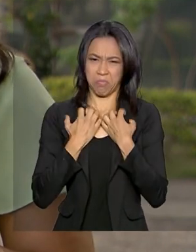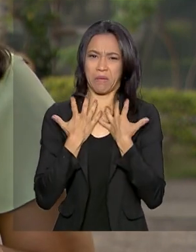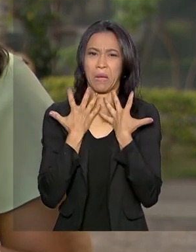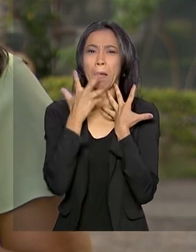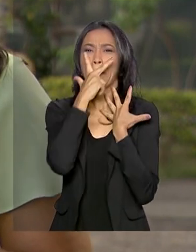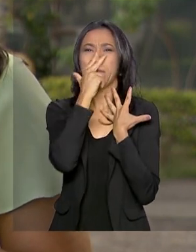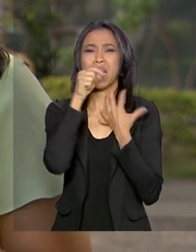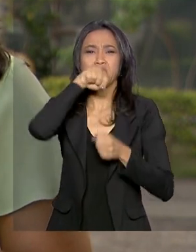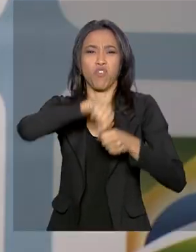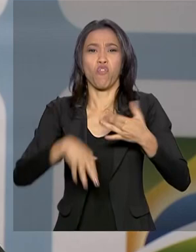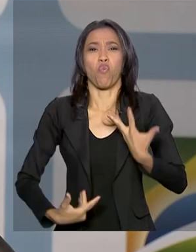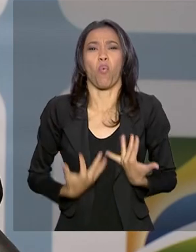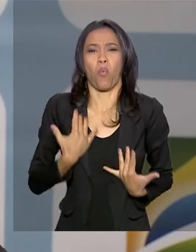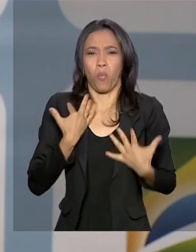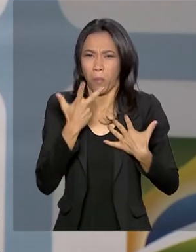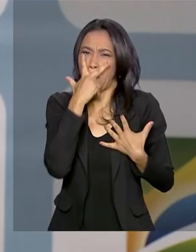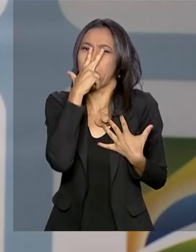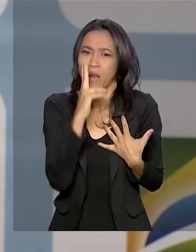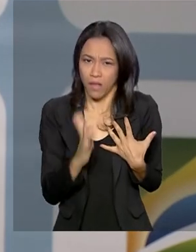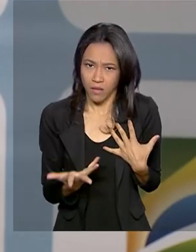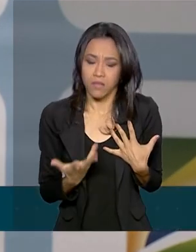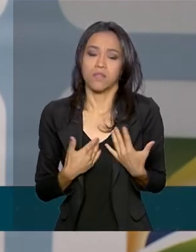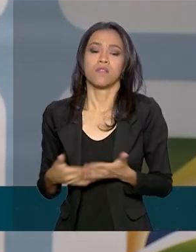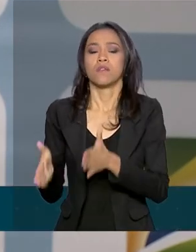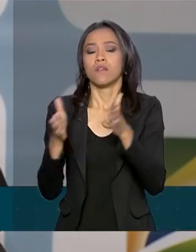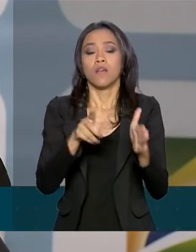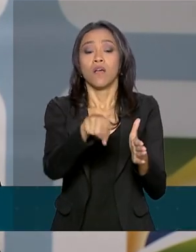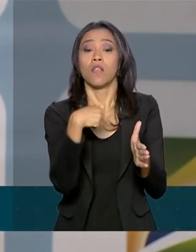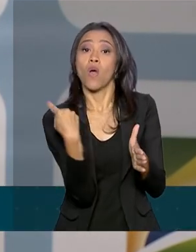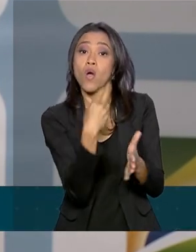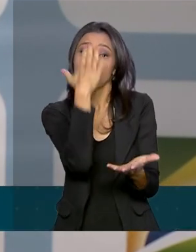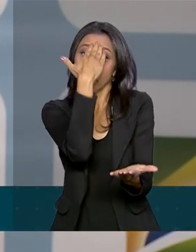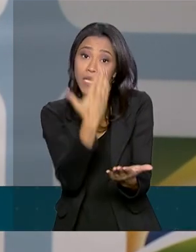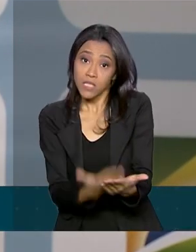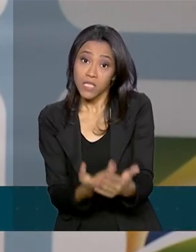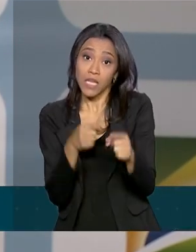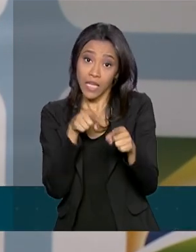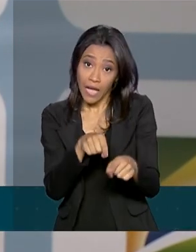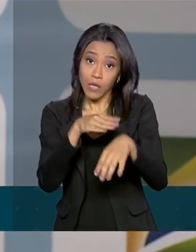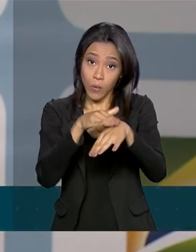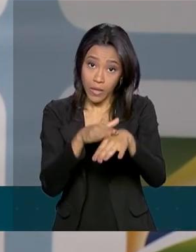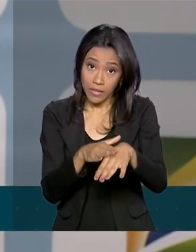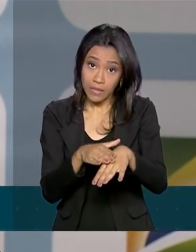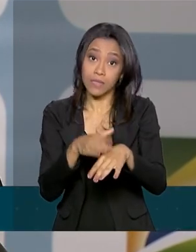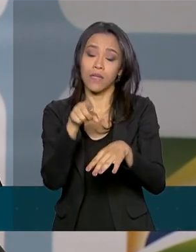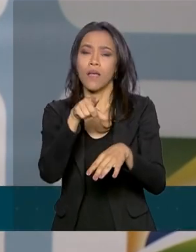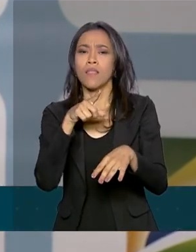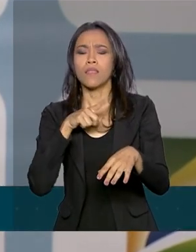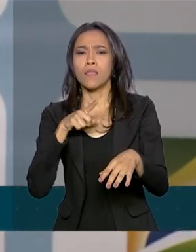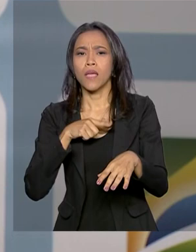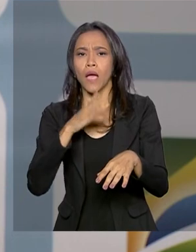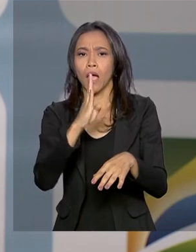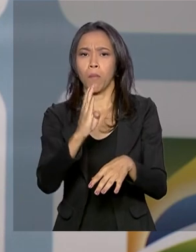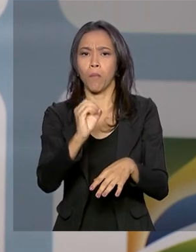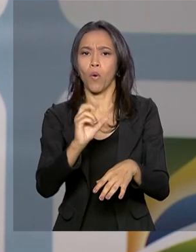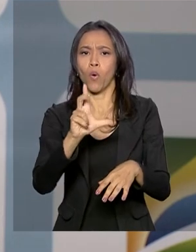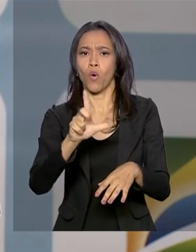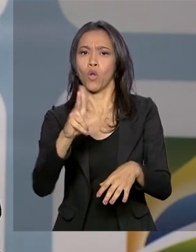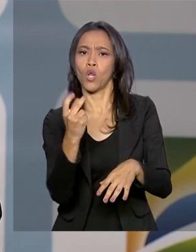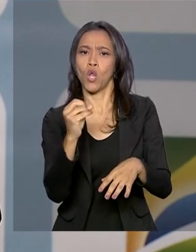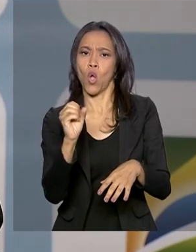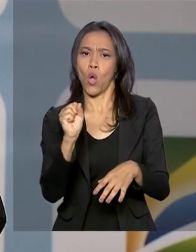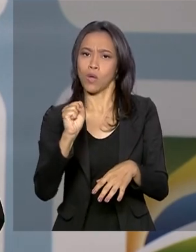queimadura de segundo grau. A gente acredita que a epidermólise bolhosa tem uma fase antes do